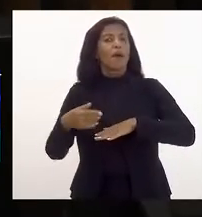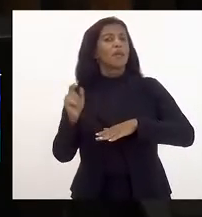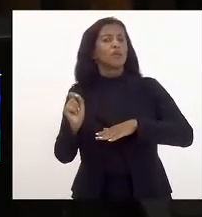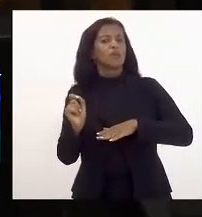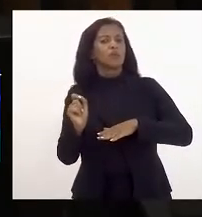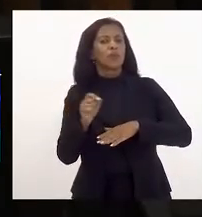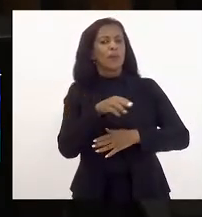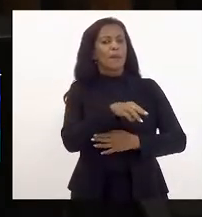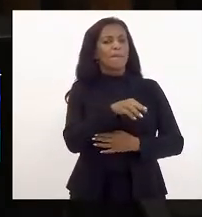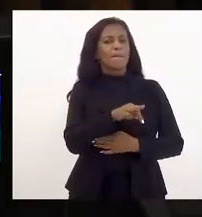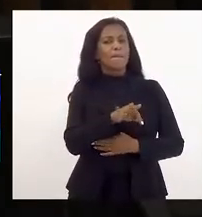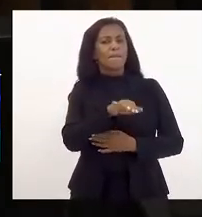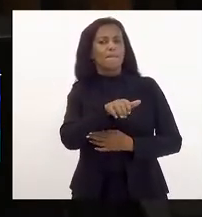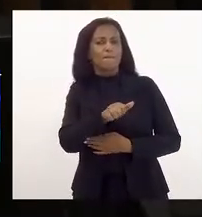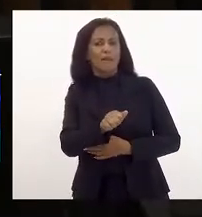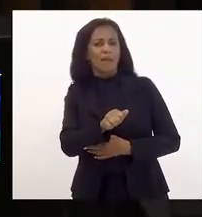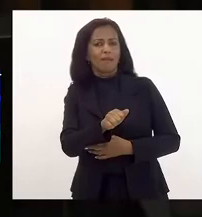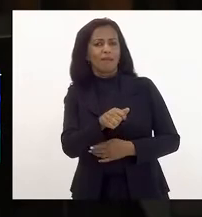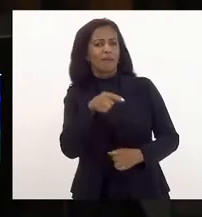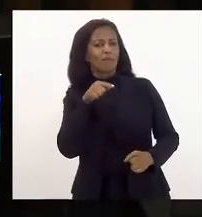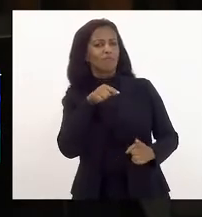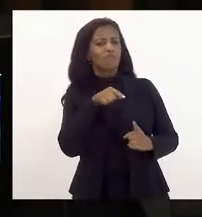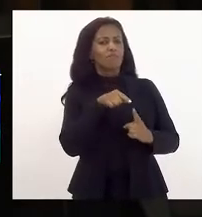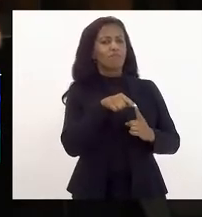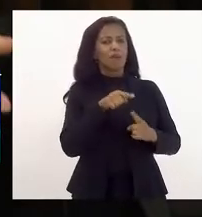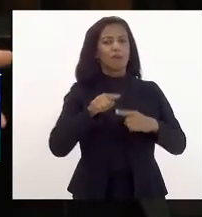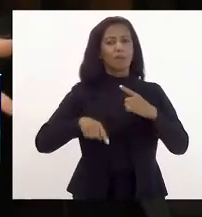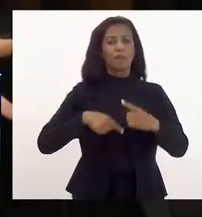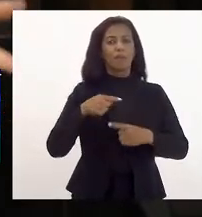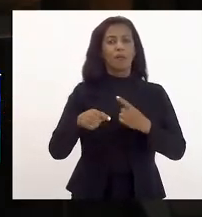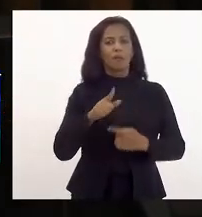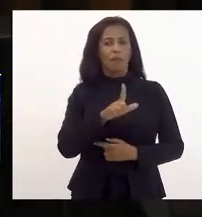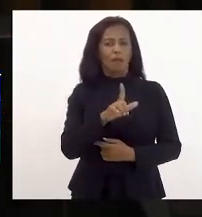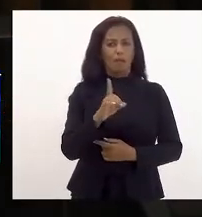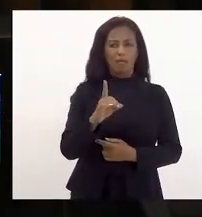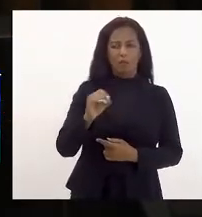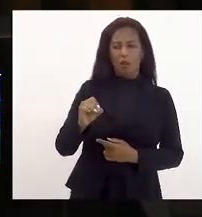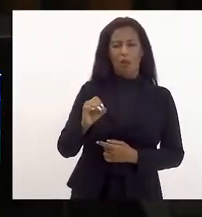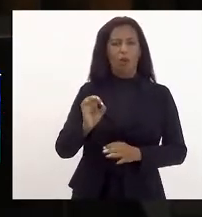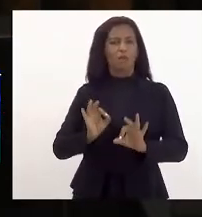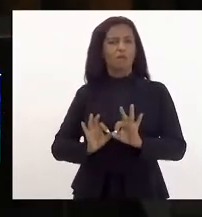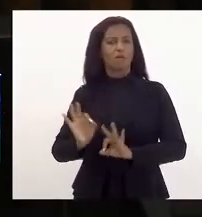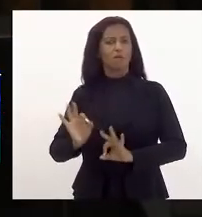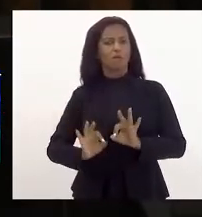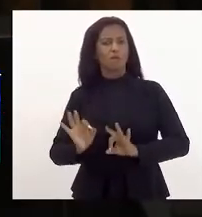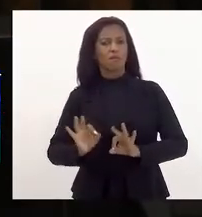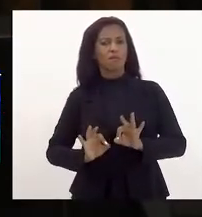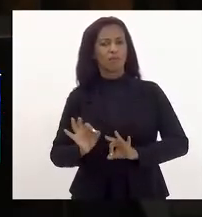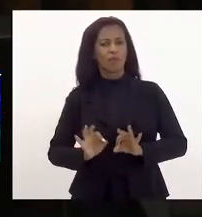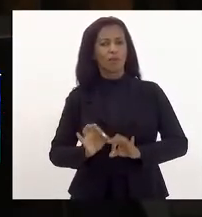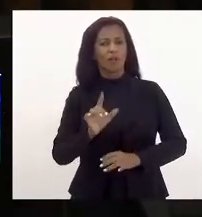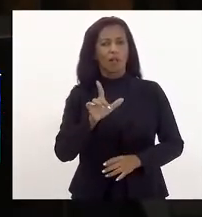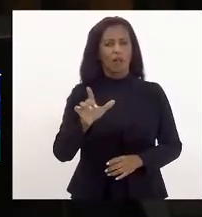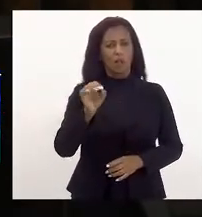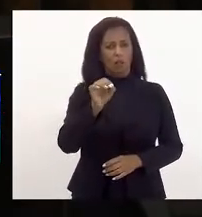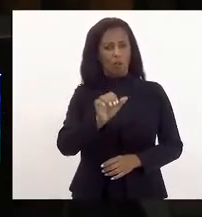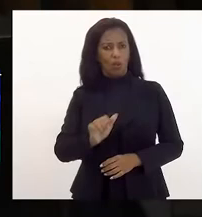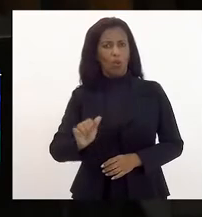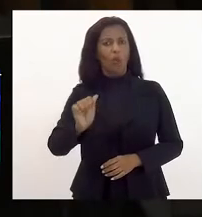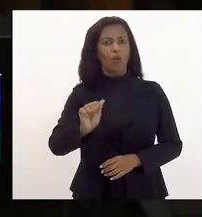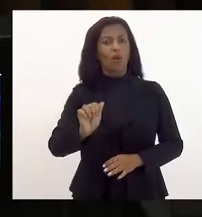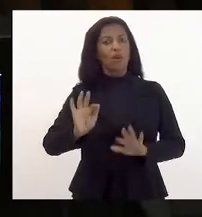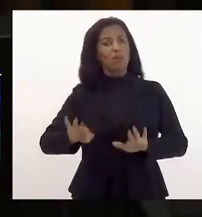para depois se dedicar à LDO que prepara o projeto da LOA e,